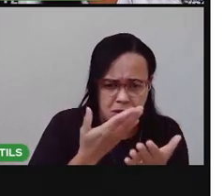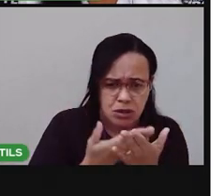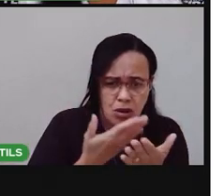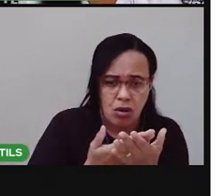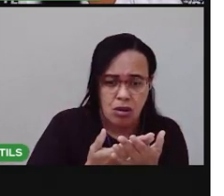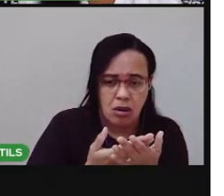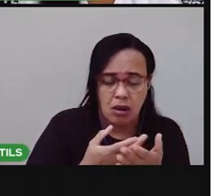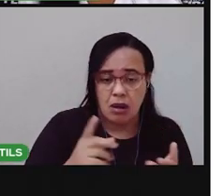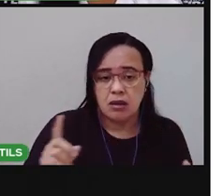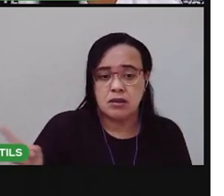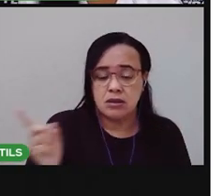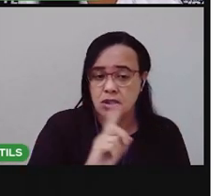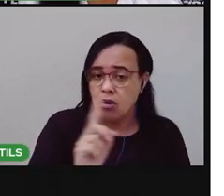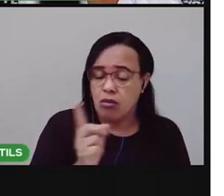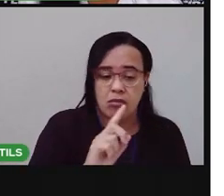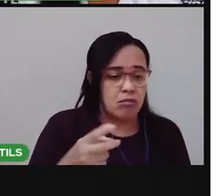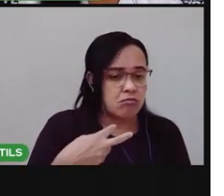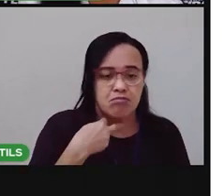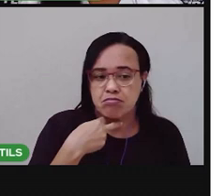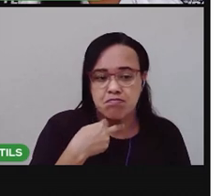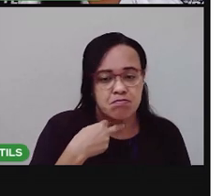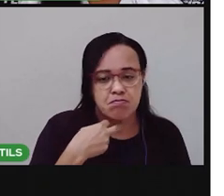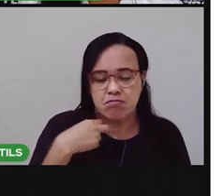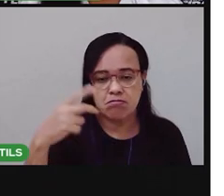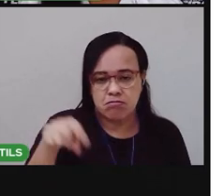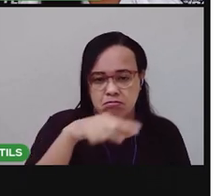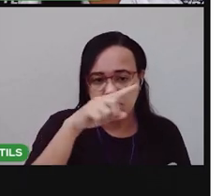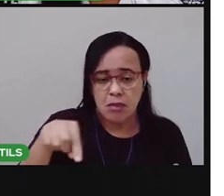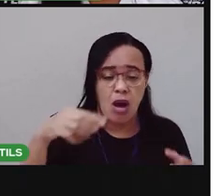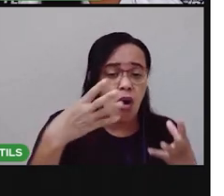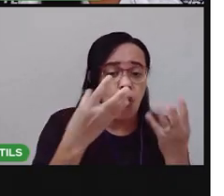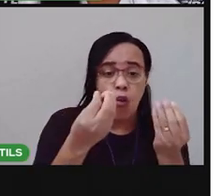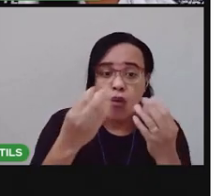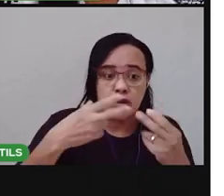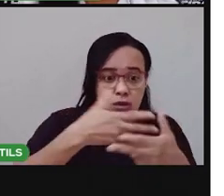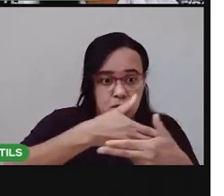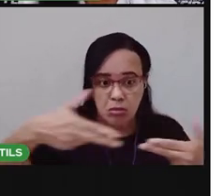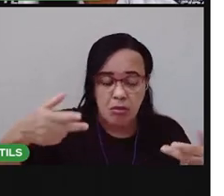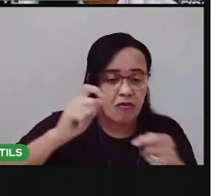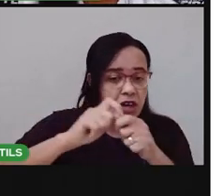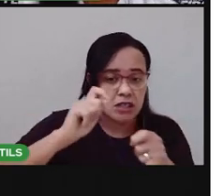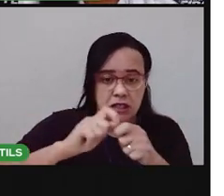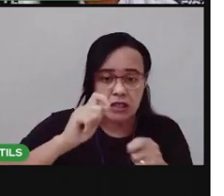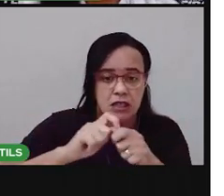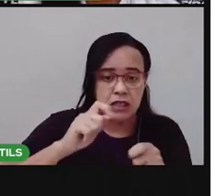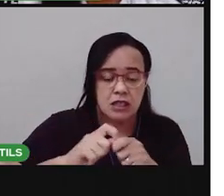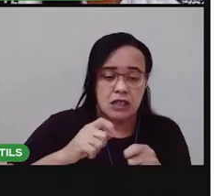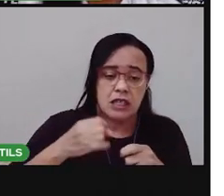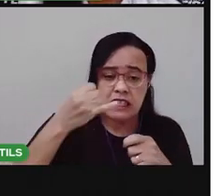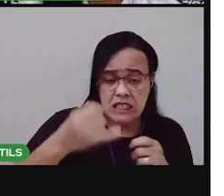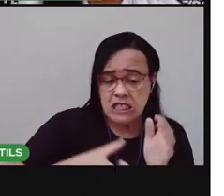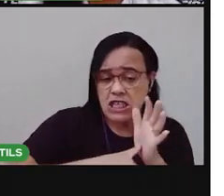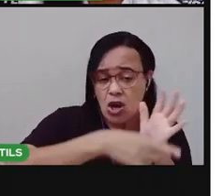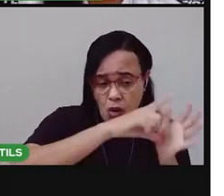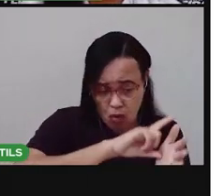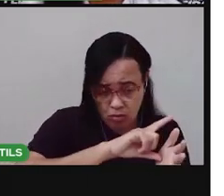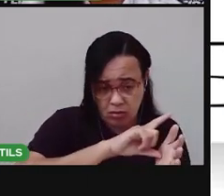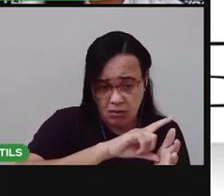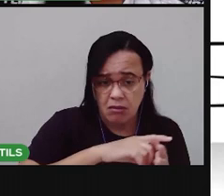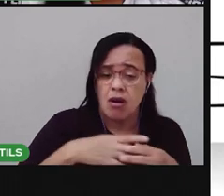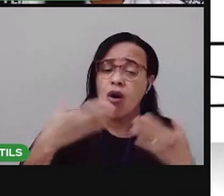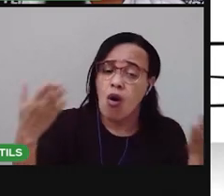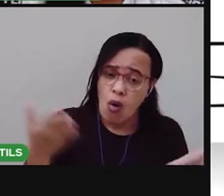Marinha. Hoje não dá. Você tem muito o que fazer. Se tivesse feito ontem. Estaria livre hoje.